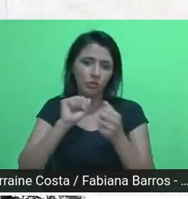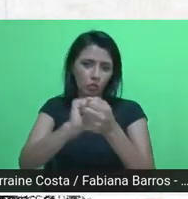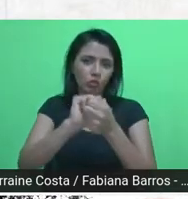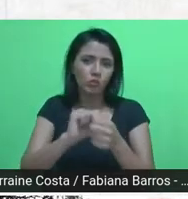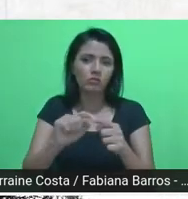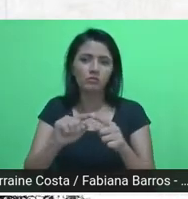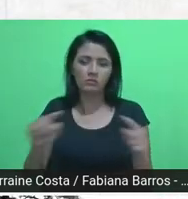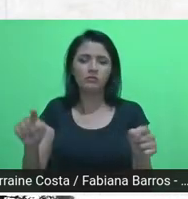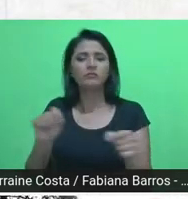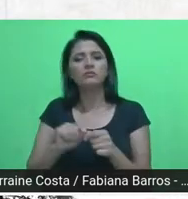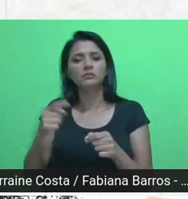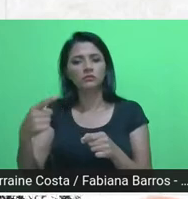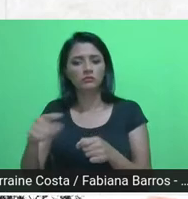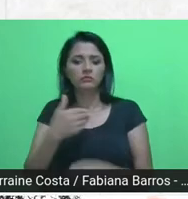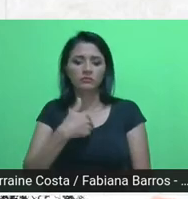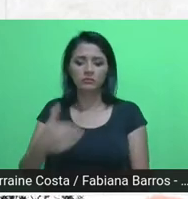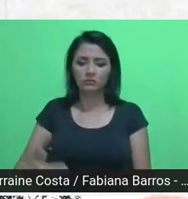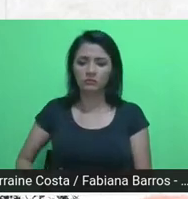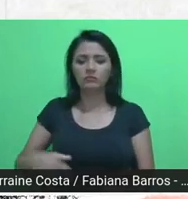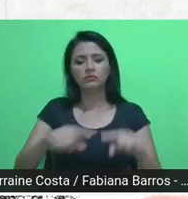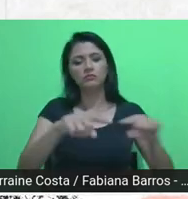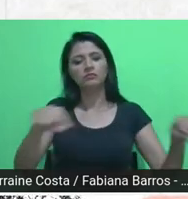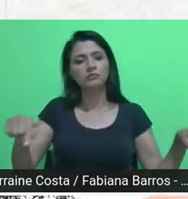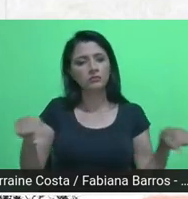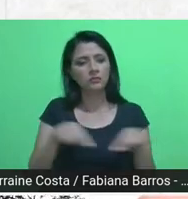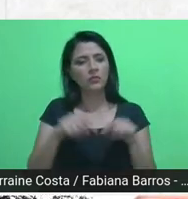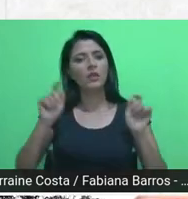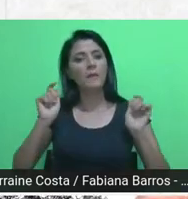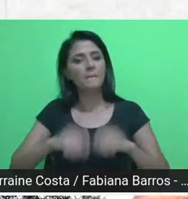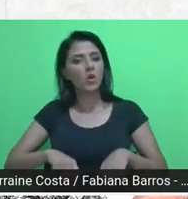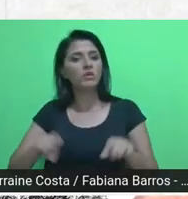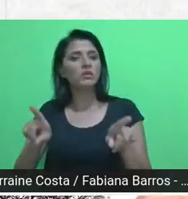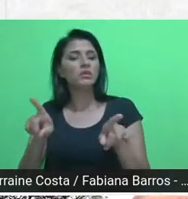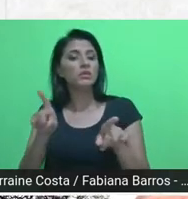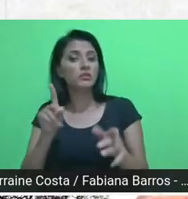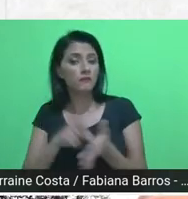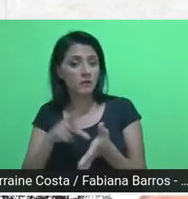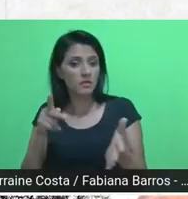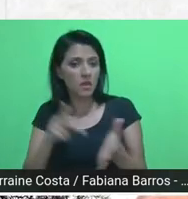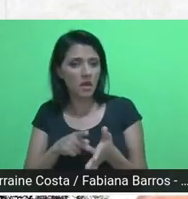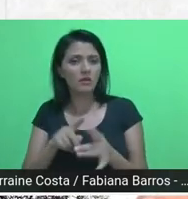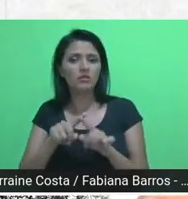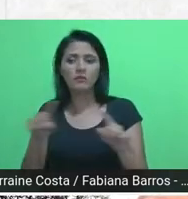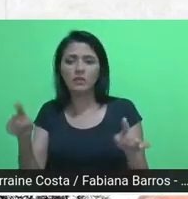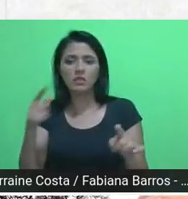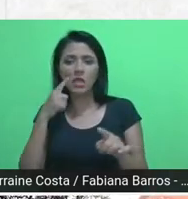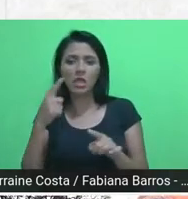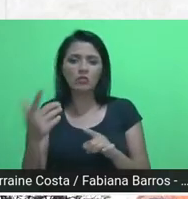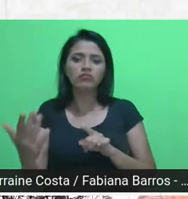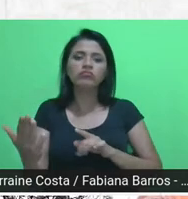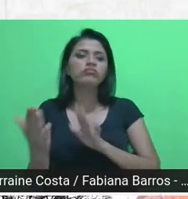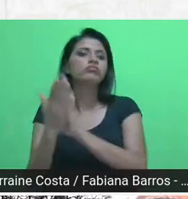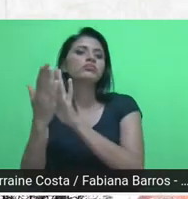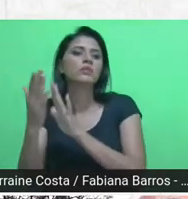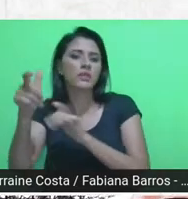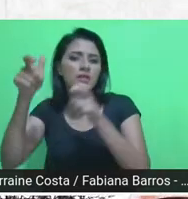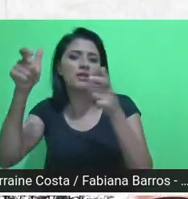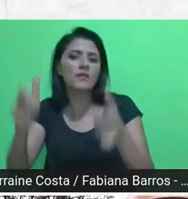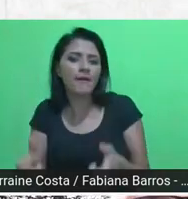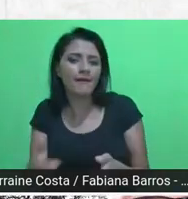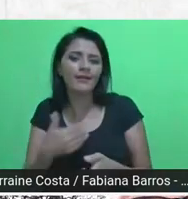governança territorial possam realmente fazer um enfrentamento nas arenas de governança,